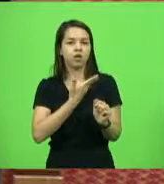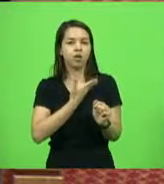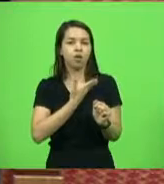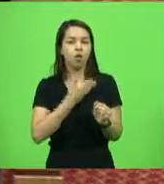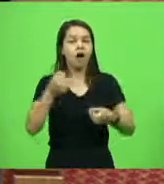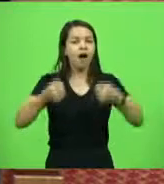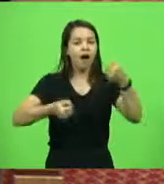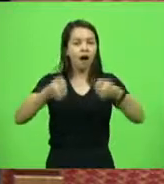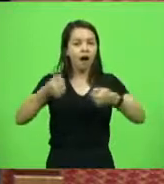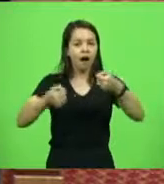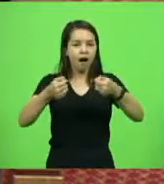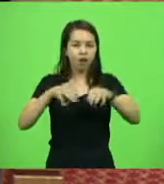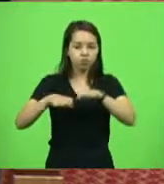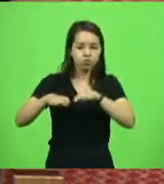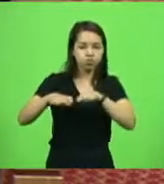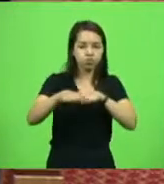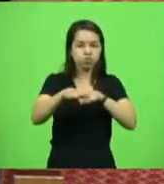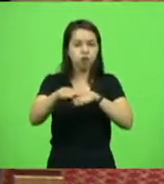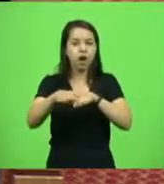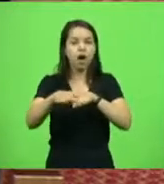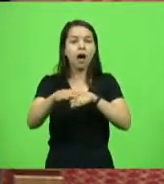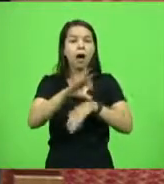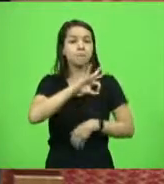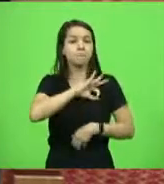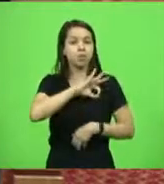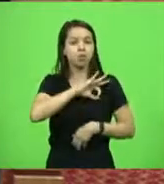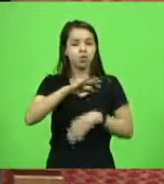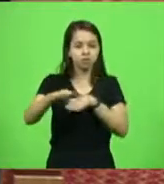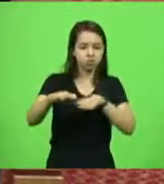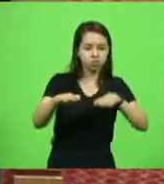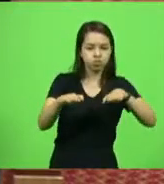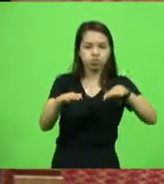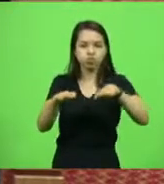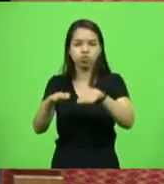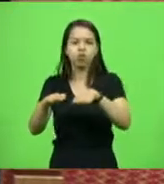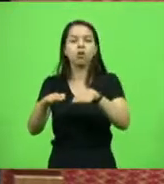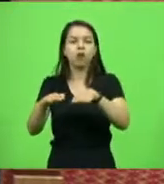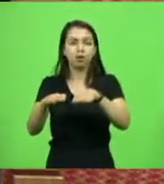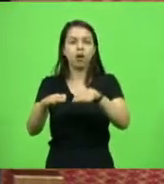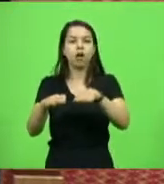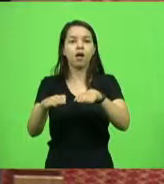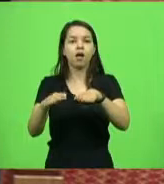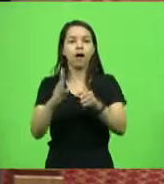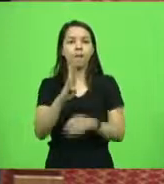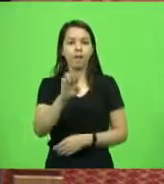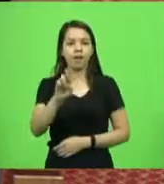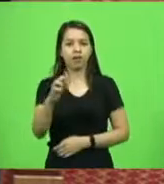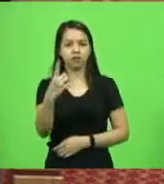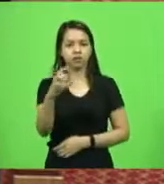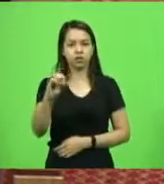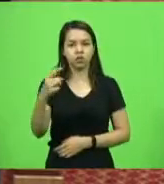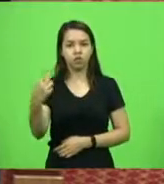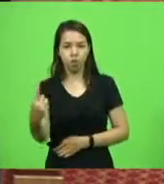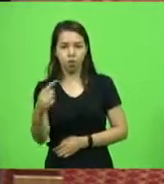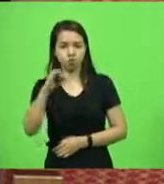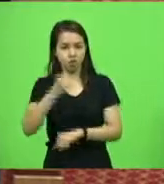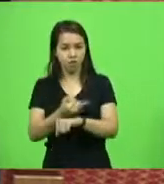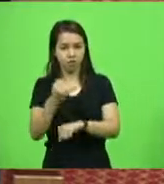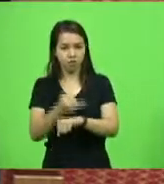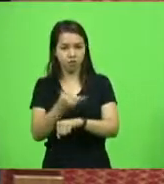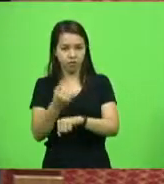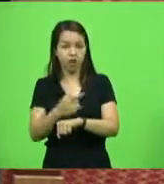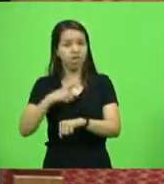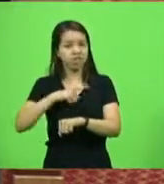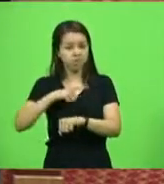efetivo da PRF na BR do Centro em Joinville. Houve perseguição até a entrada